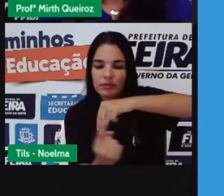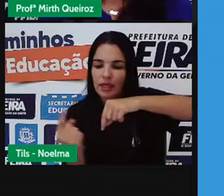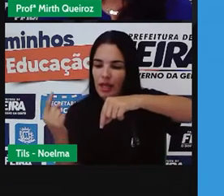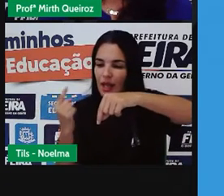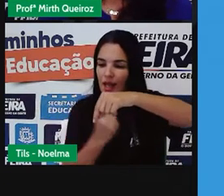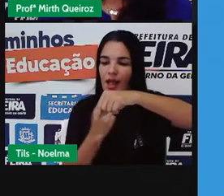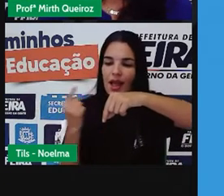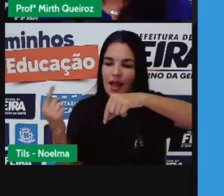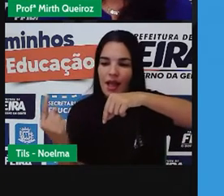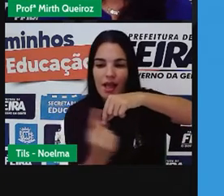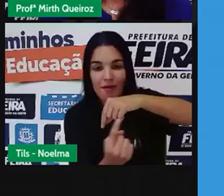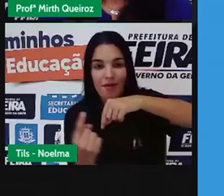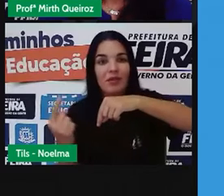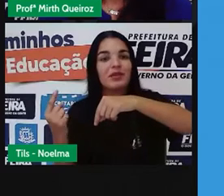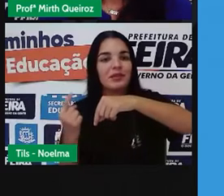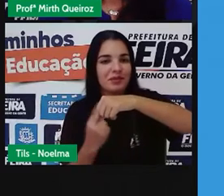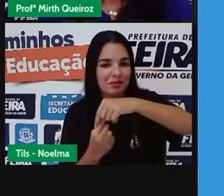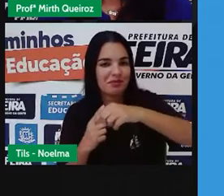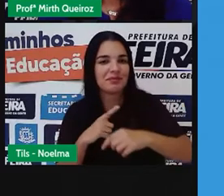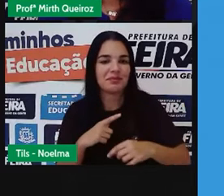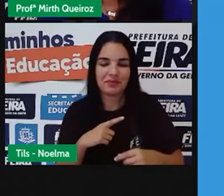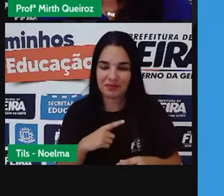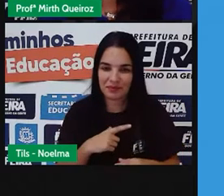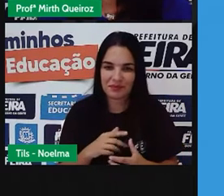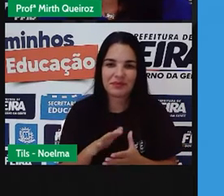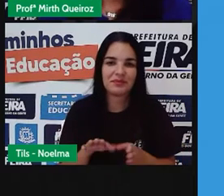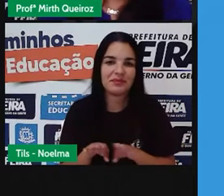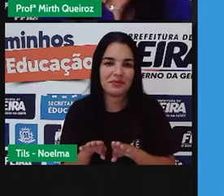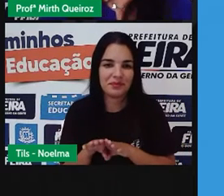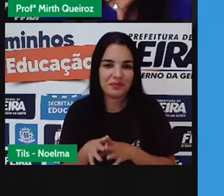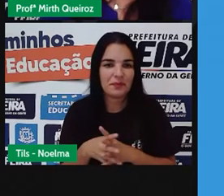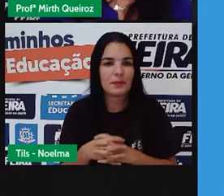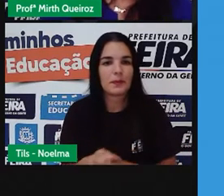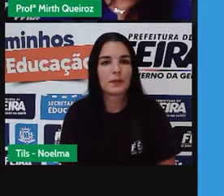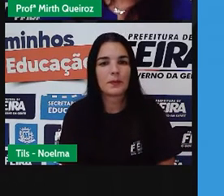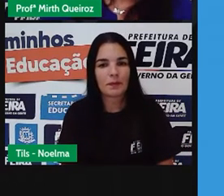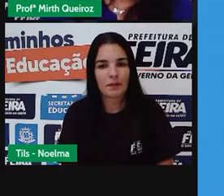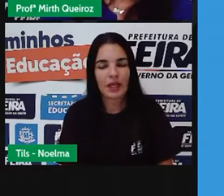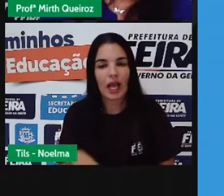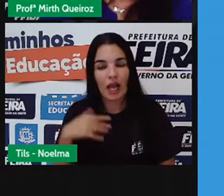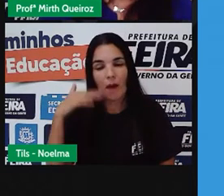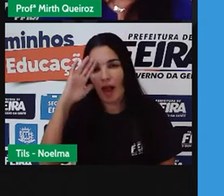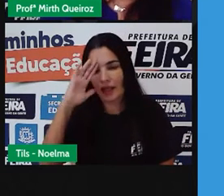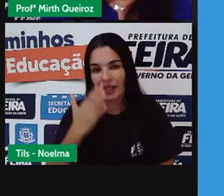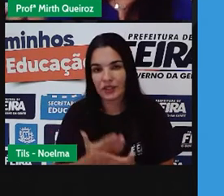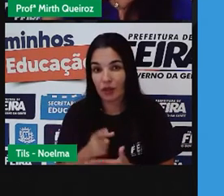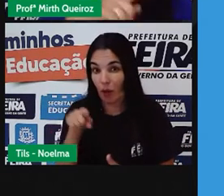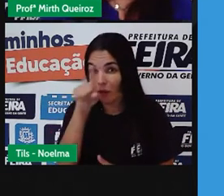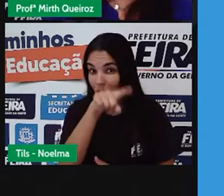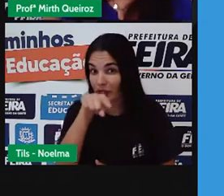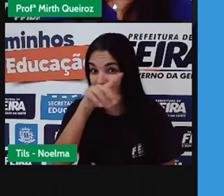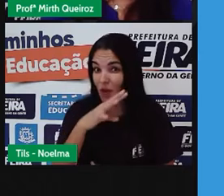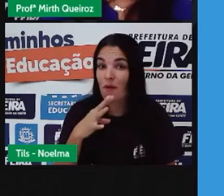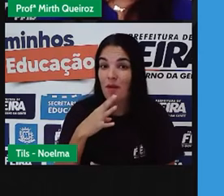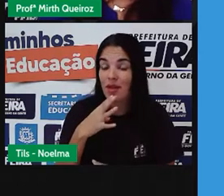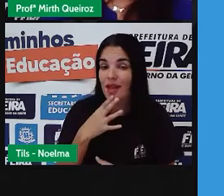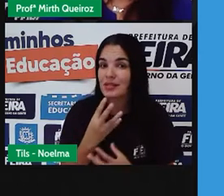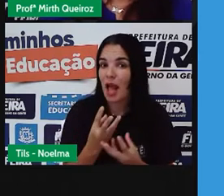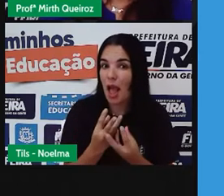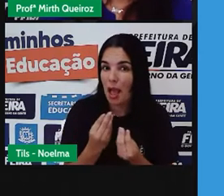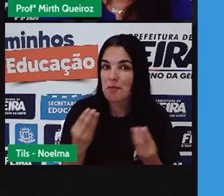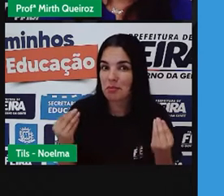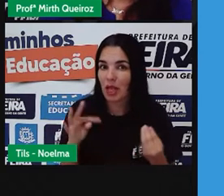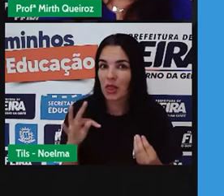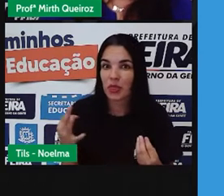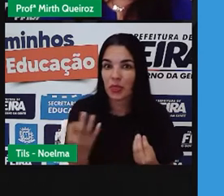Vamos dar a meia volta, volta e meia vamos dar. Eu acredito que vocês conheçam todas essas